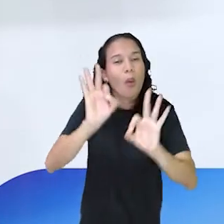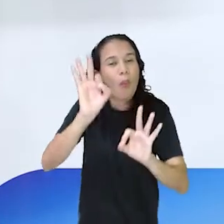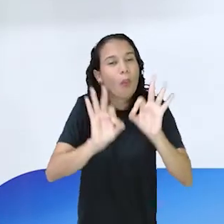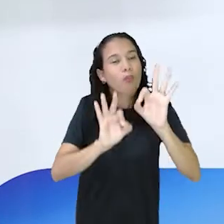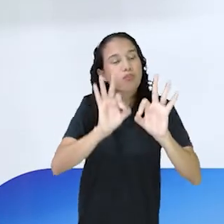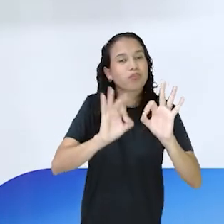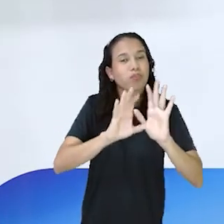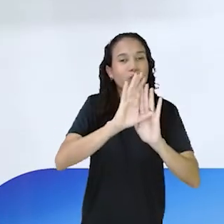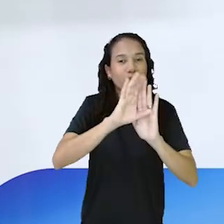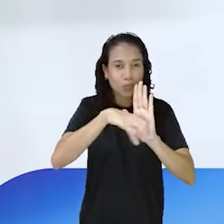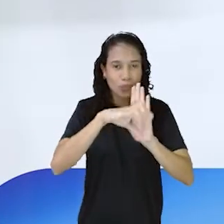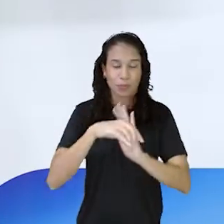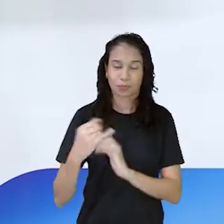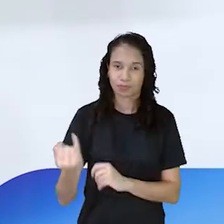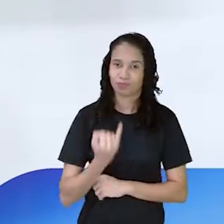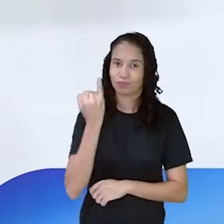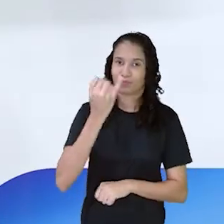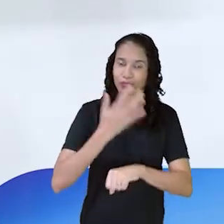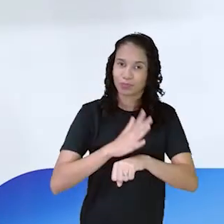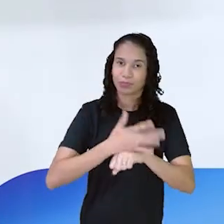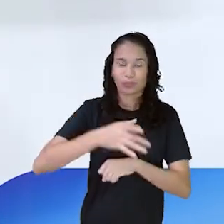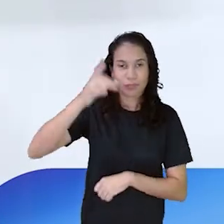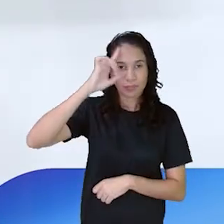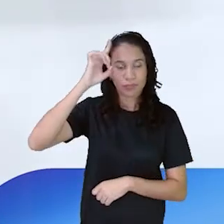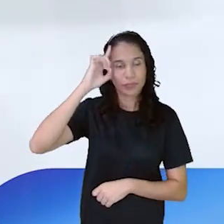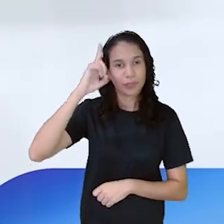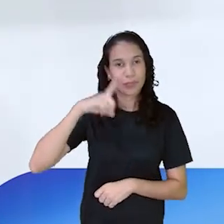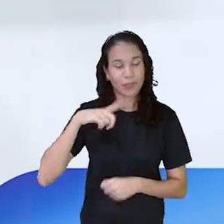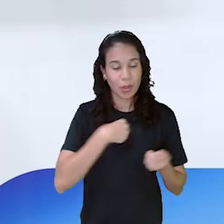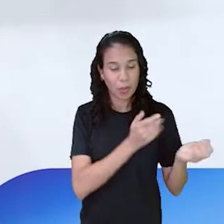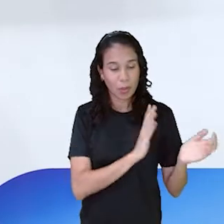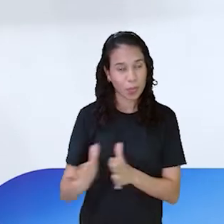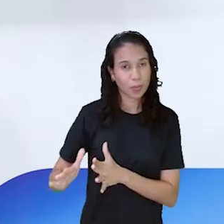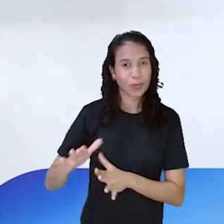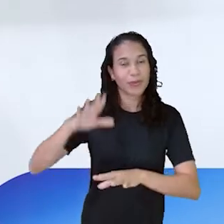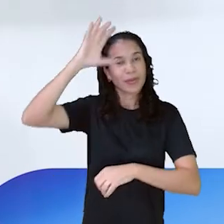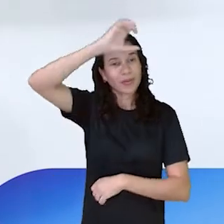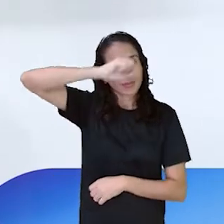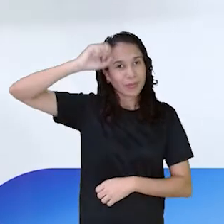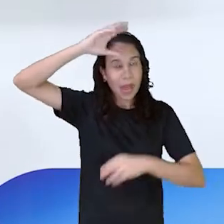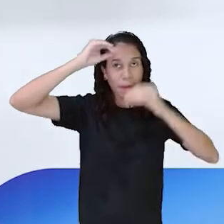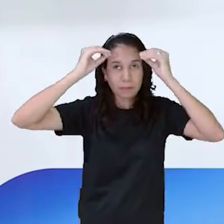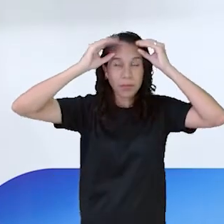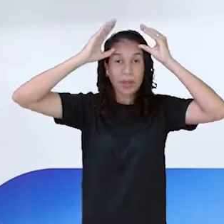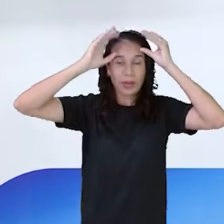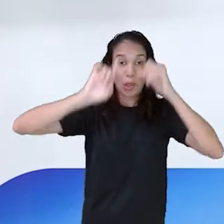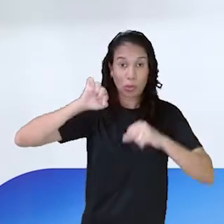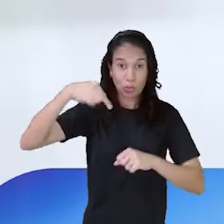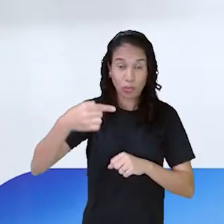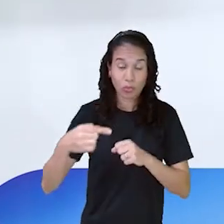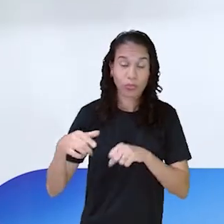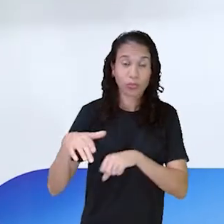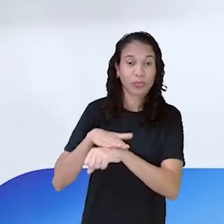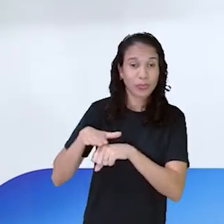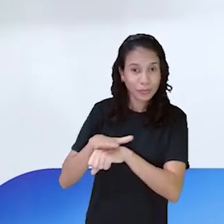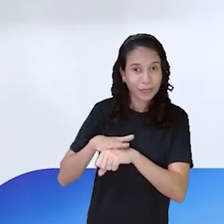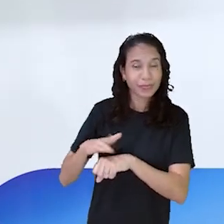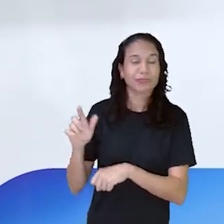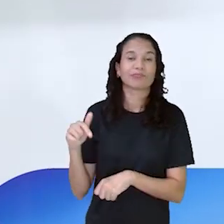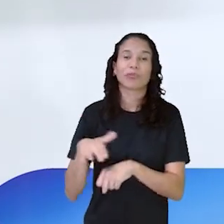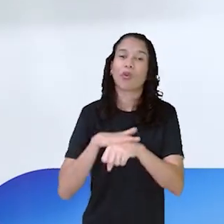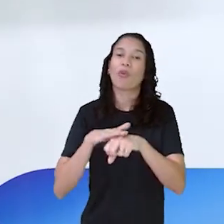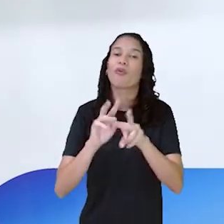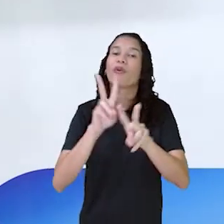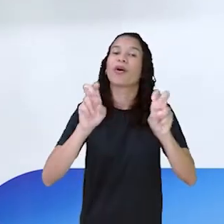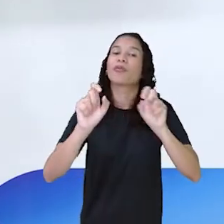desses conceitos importantes para o nosso funcionamento e para o nosso processo de aprendizagem. No nosso próximo encontro, a gente vai